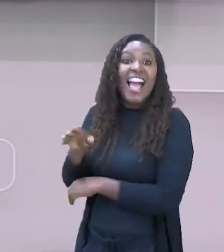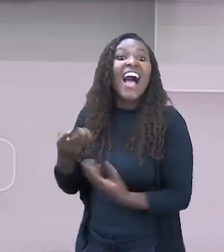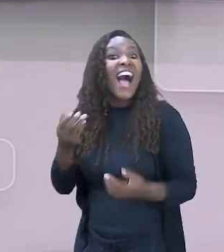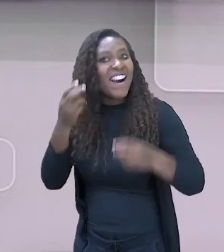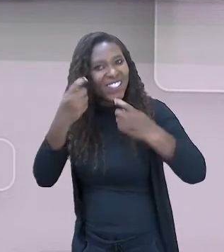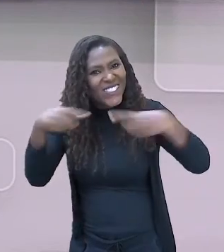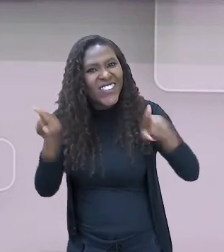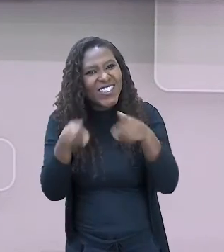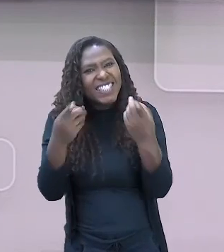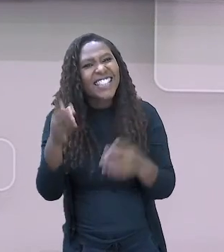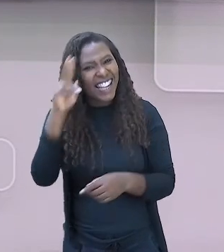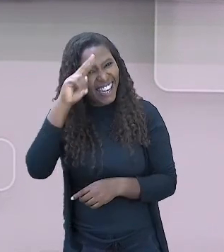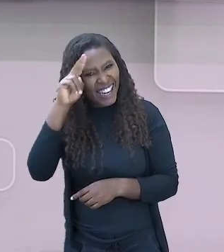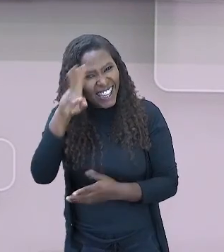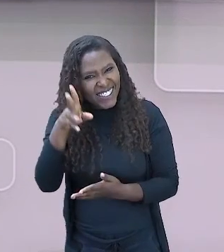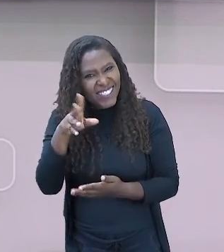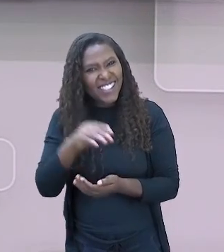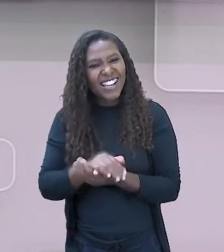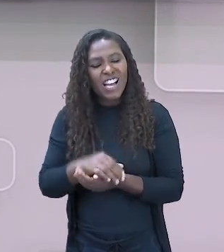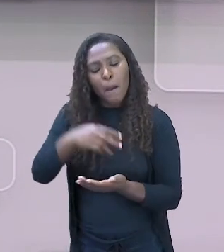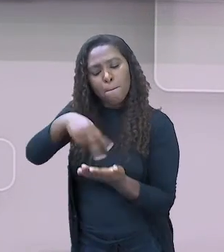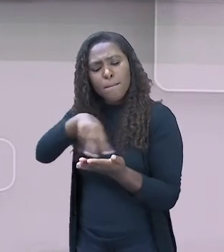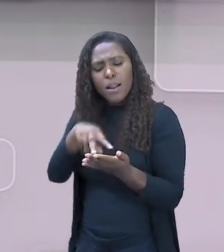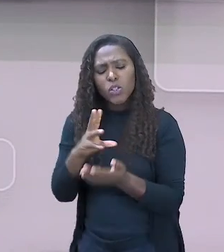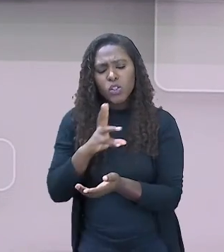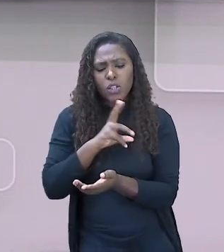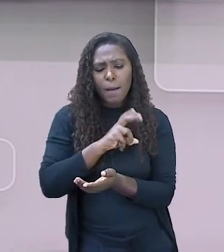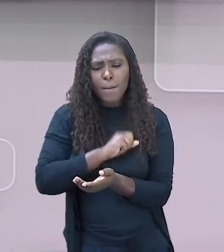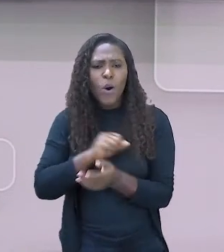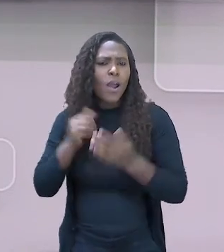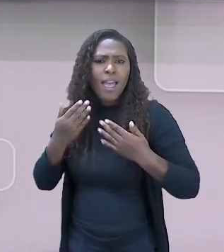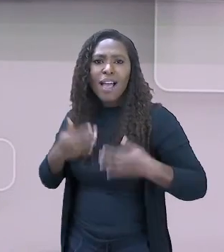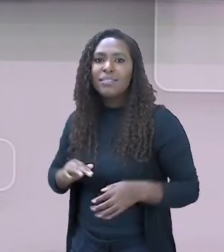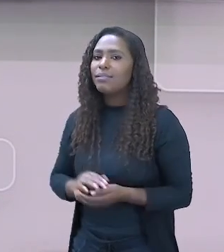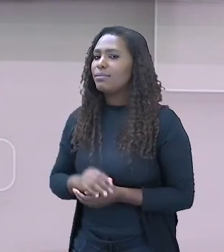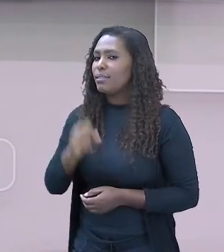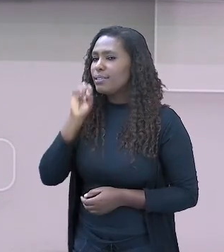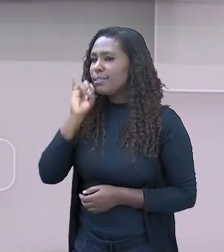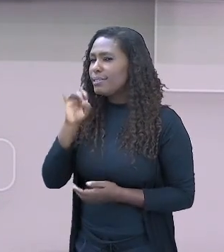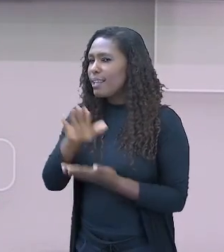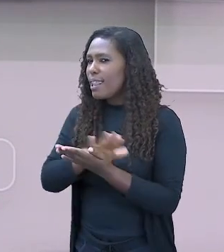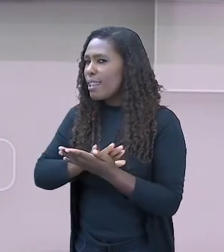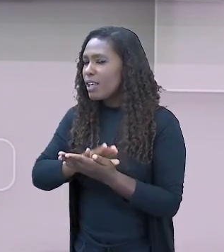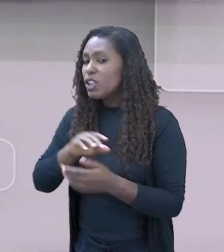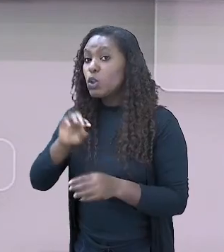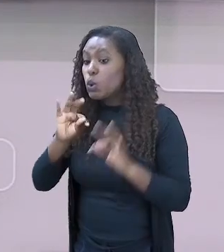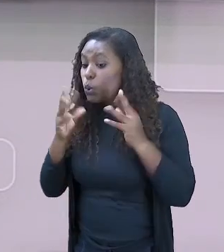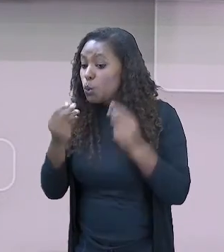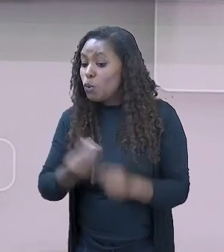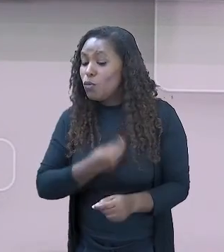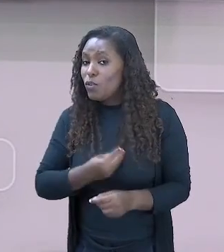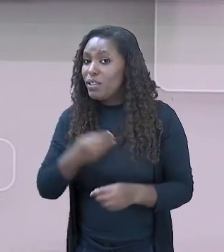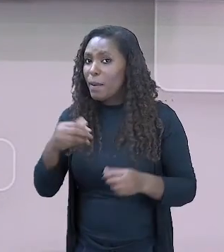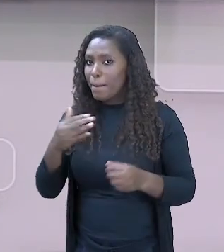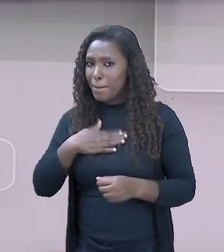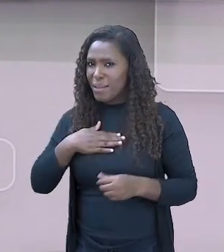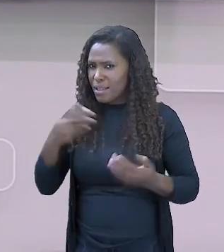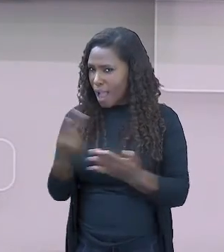Olha, gente, eu acho que eu, se nada der certo, eu acho que eu posso ser cantor, né? Tenho certeza disso.